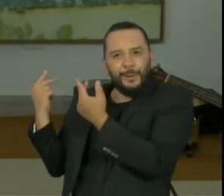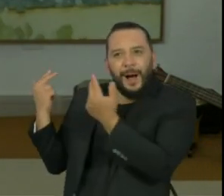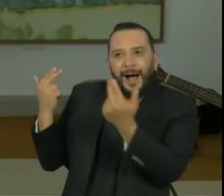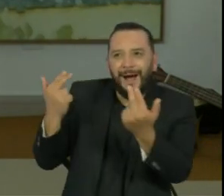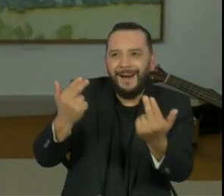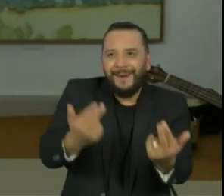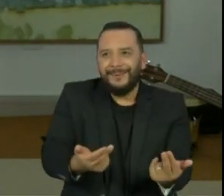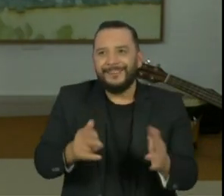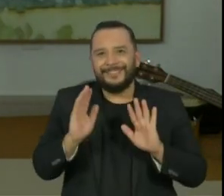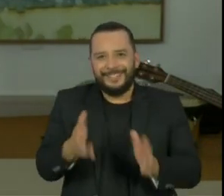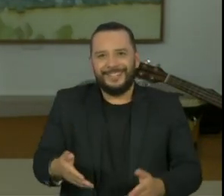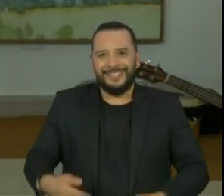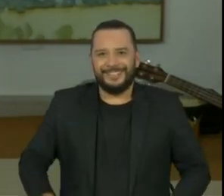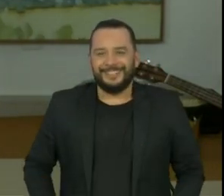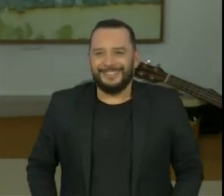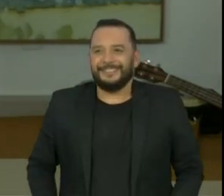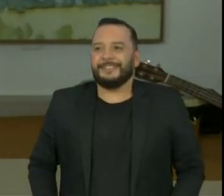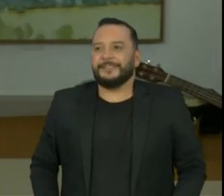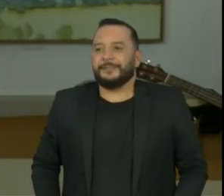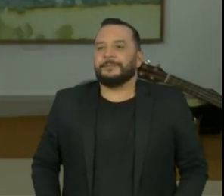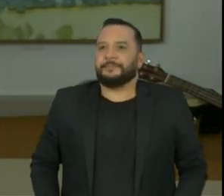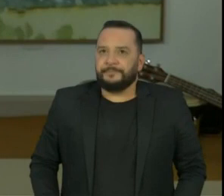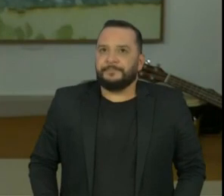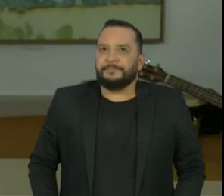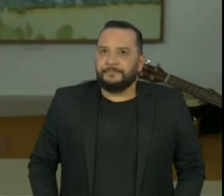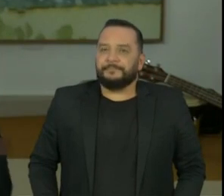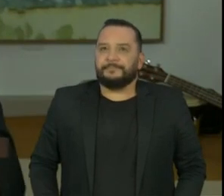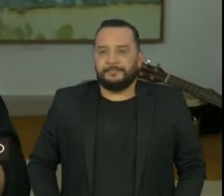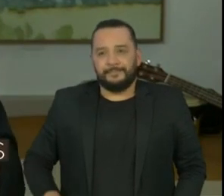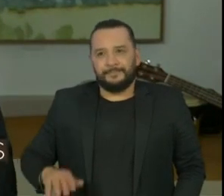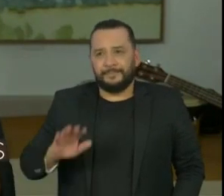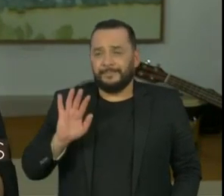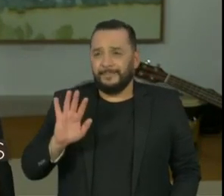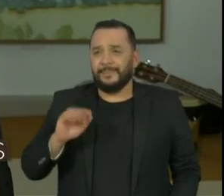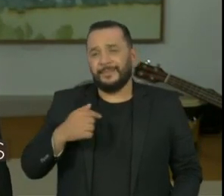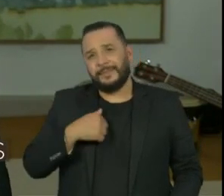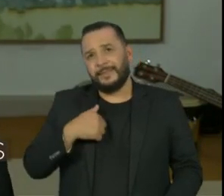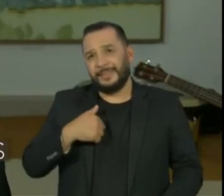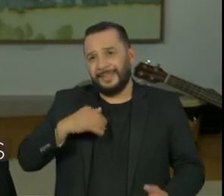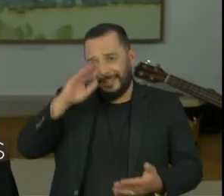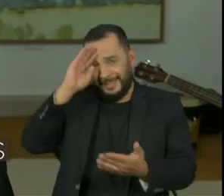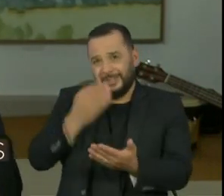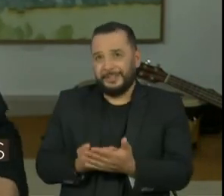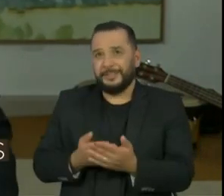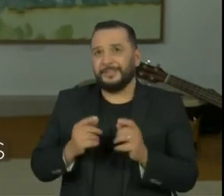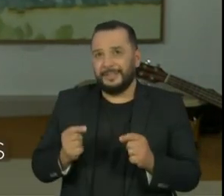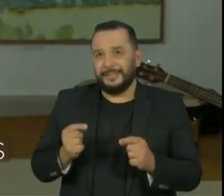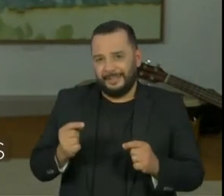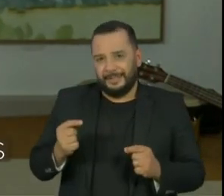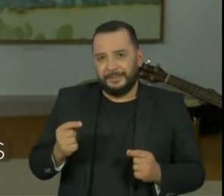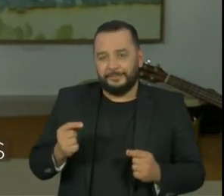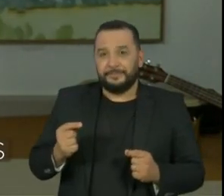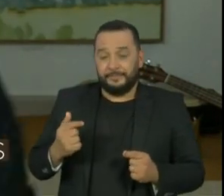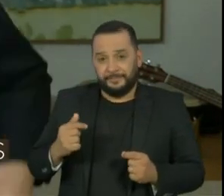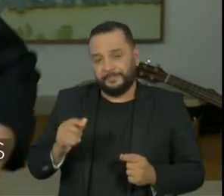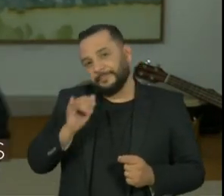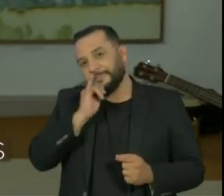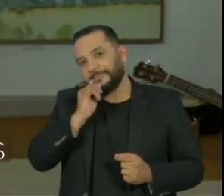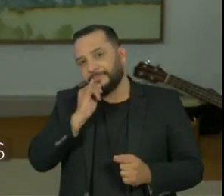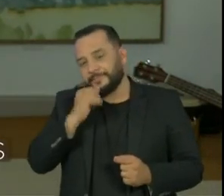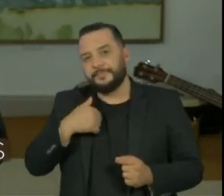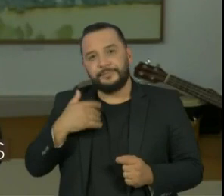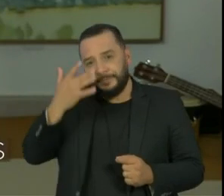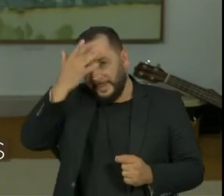Na verdade, acredito que trazer o espectador para o programa é fazer com que ele